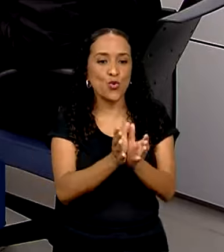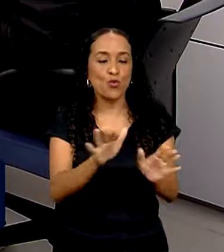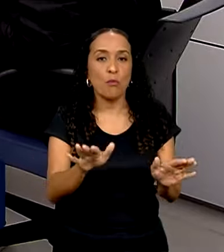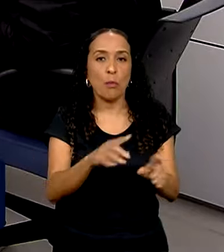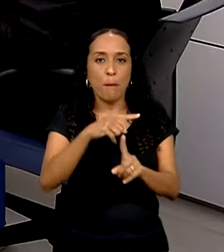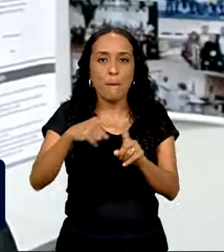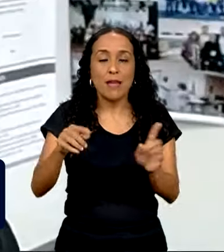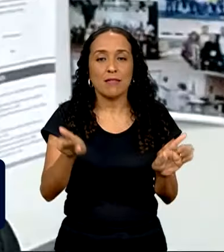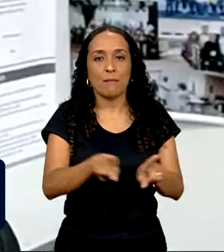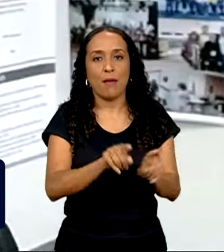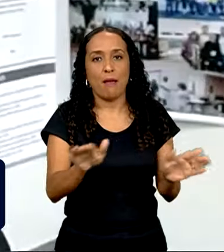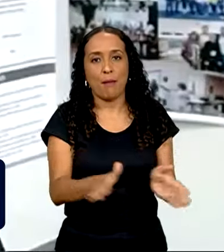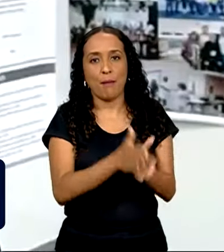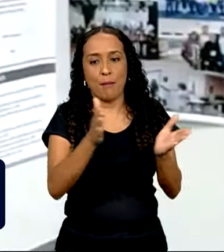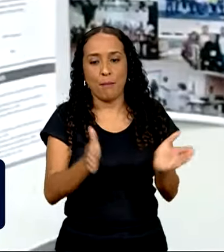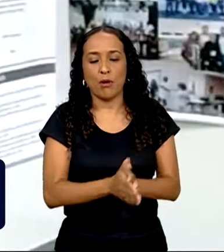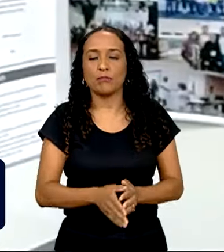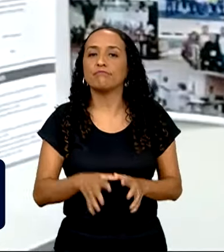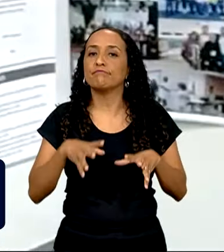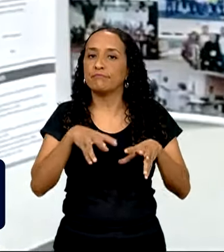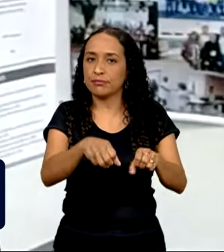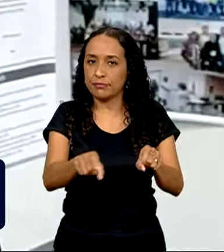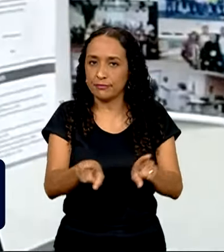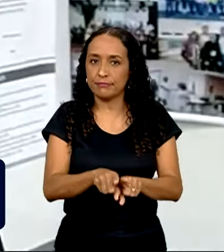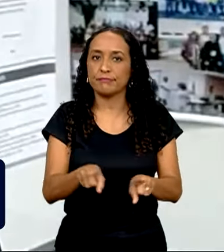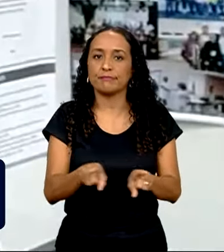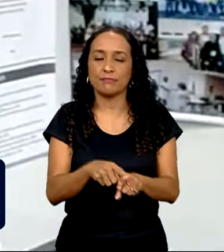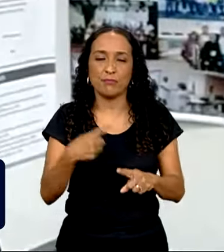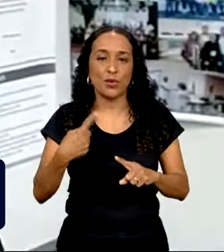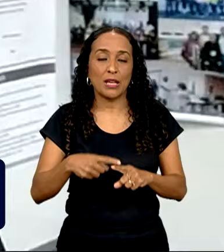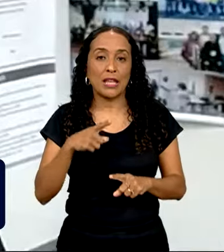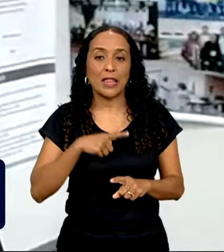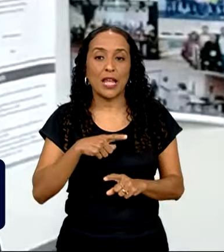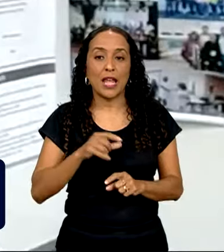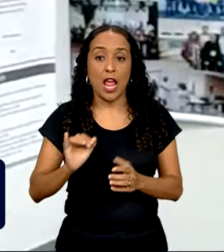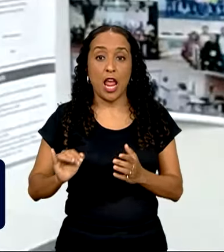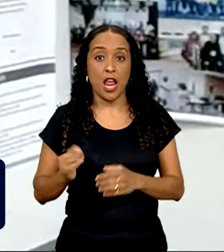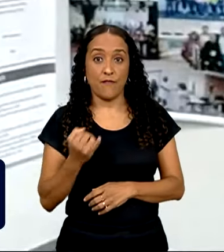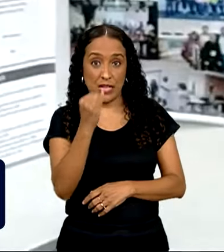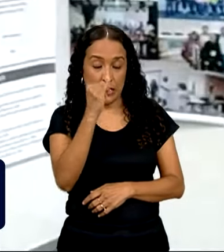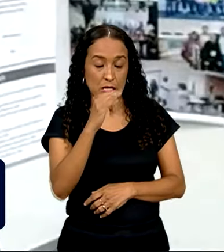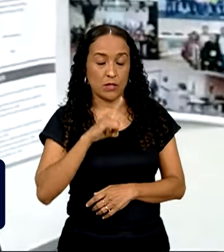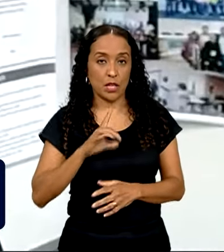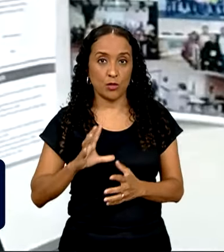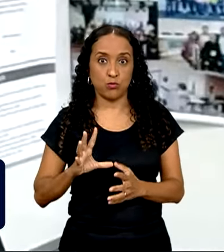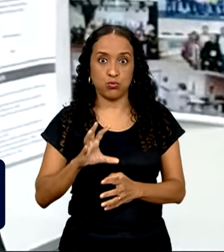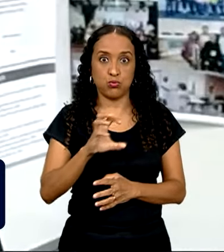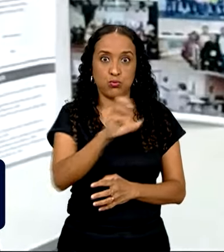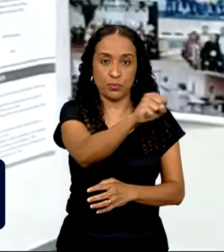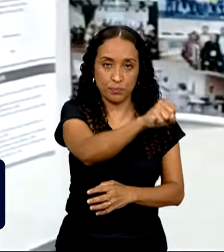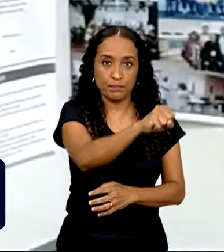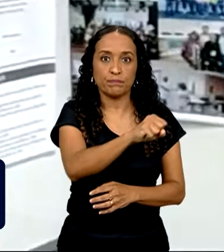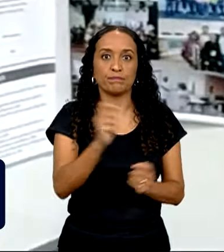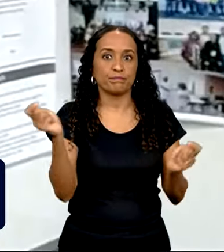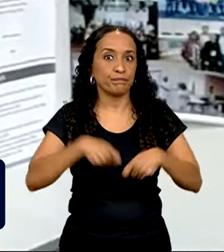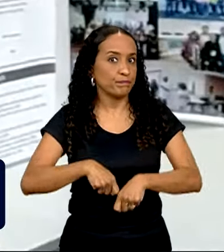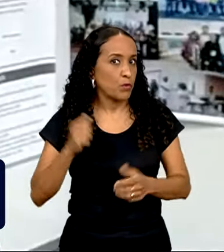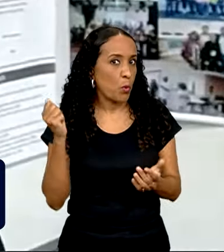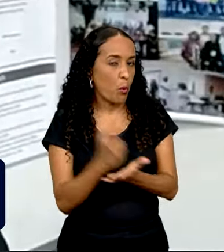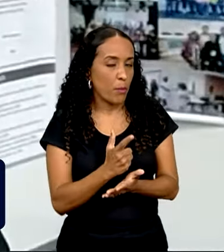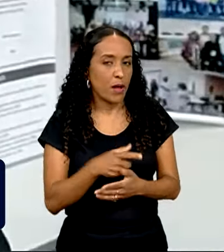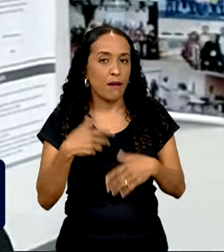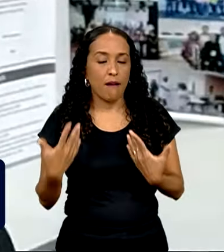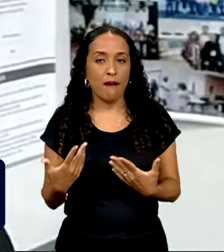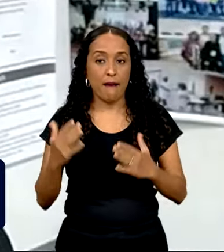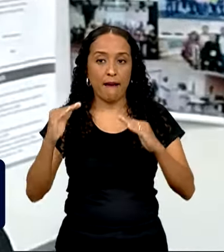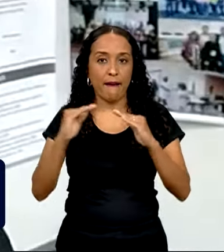e baixa. Afeta sim, por quê? Porque você tem a inflação que está corroendo o poder de compra e, como eu falei, o